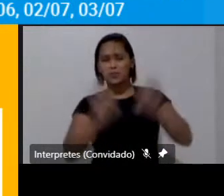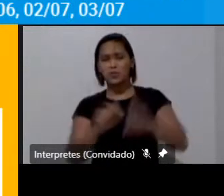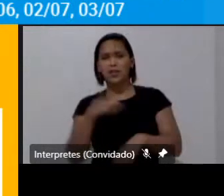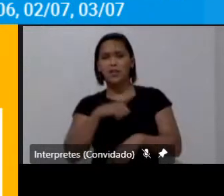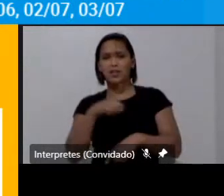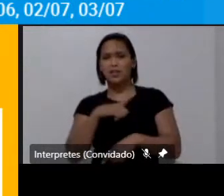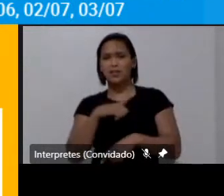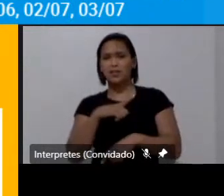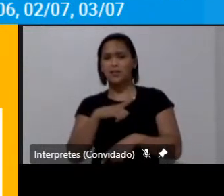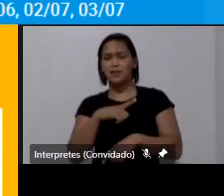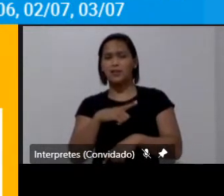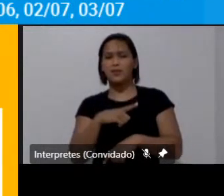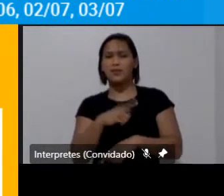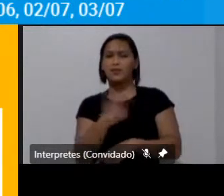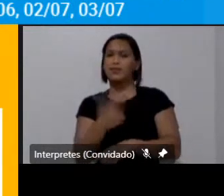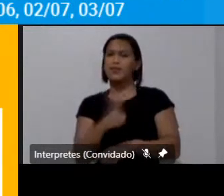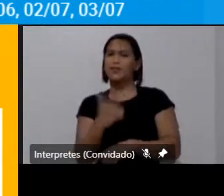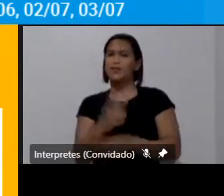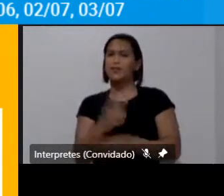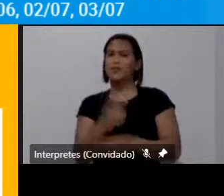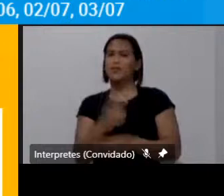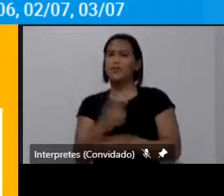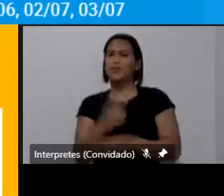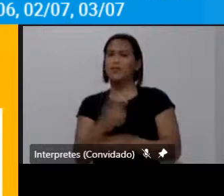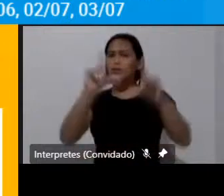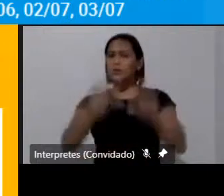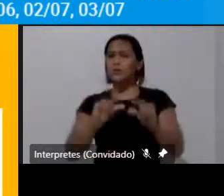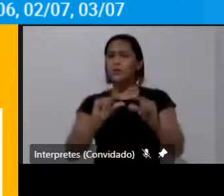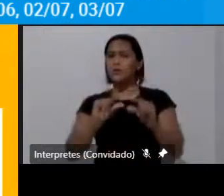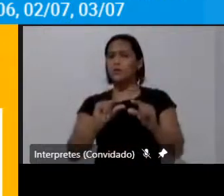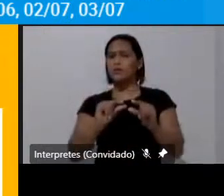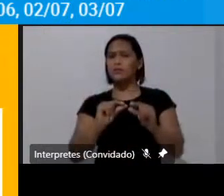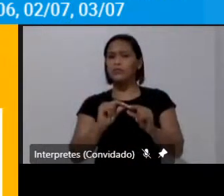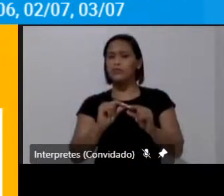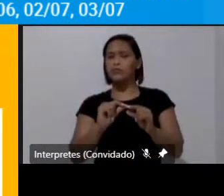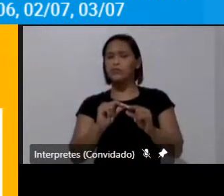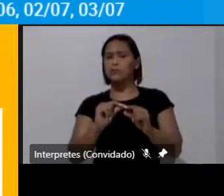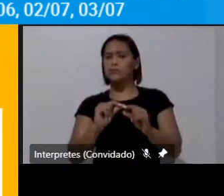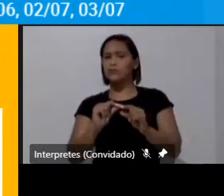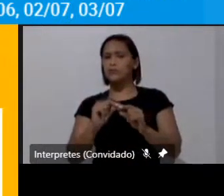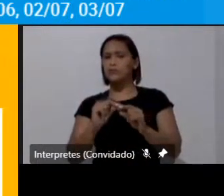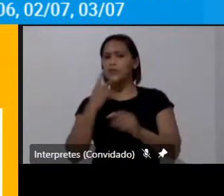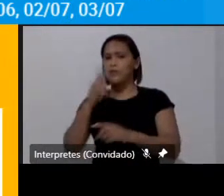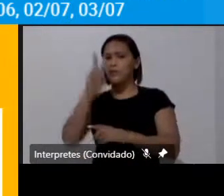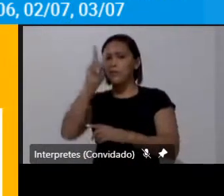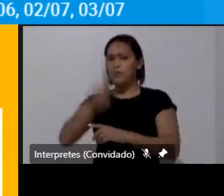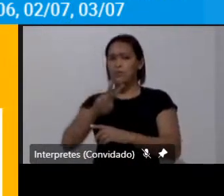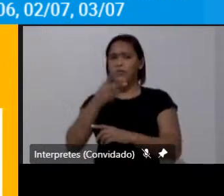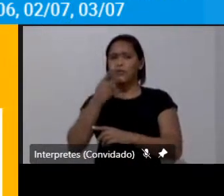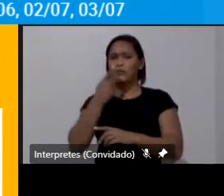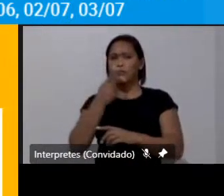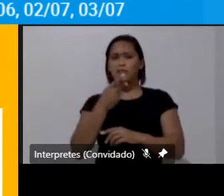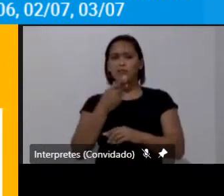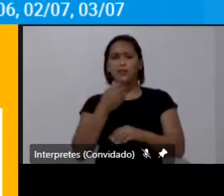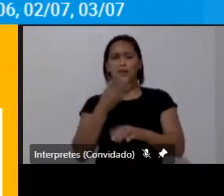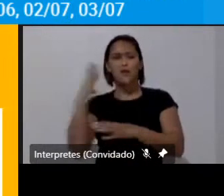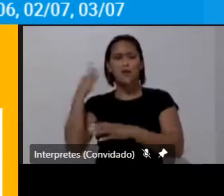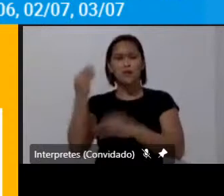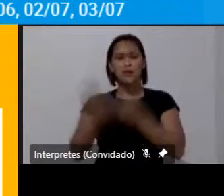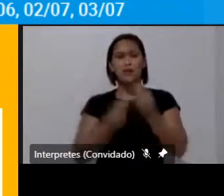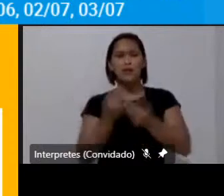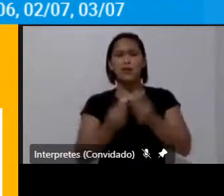não dá para reduzir a oferta de viagem justamente quando você tem